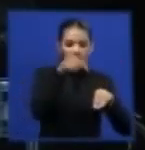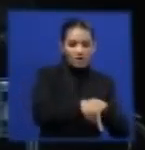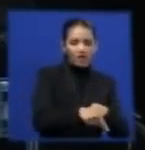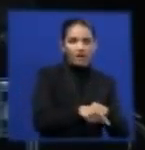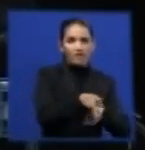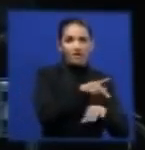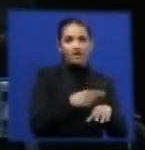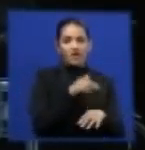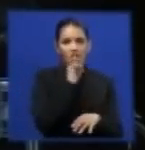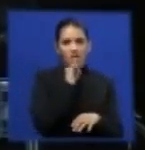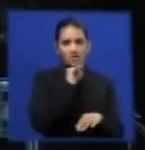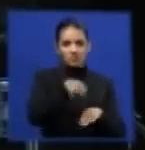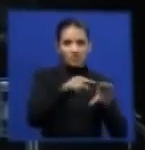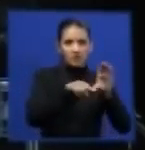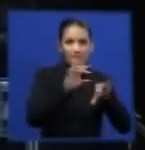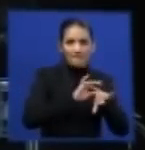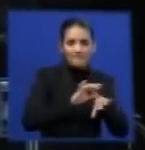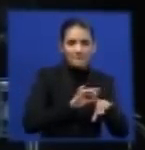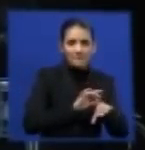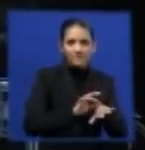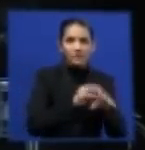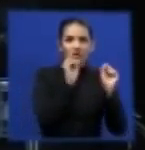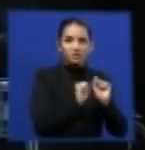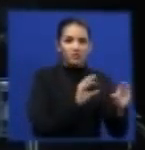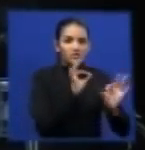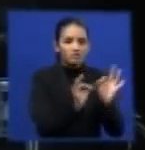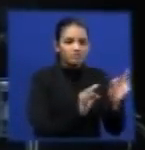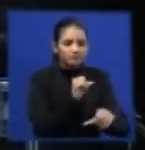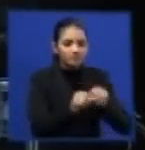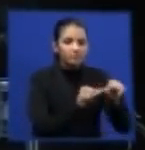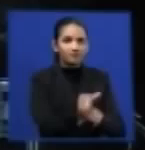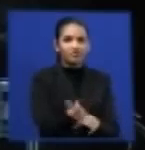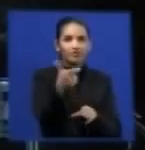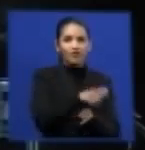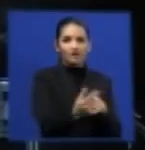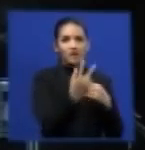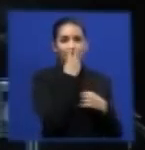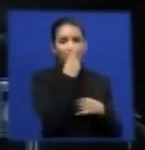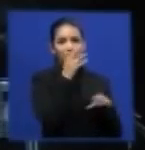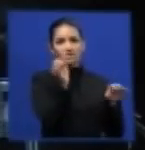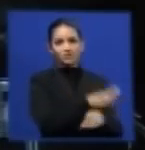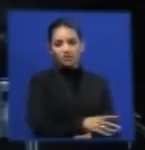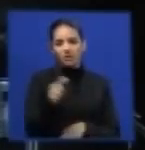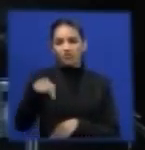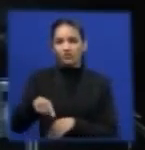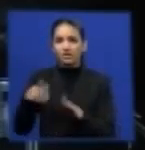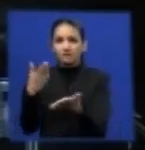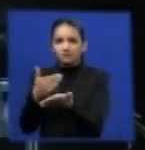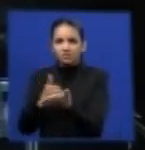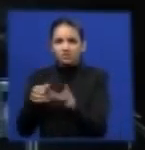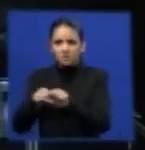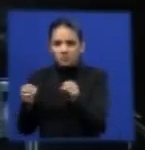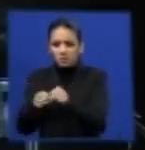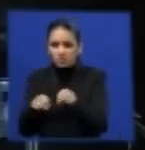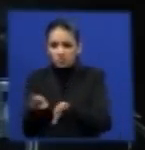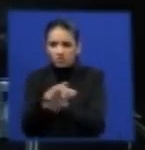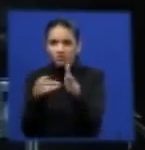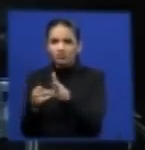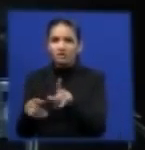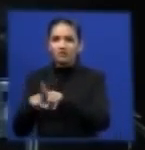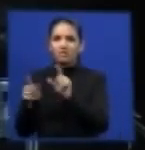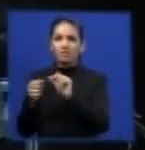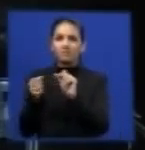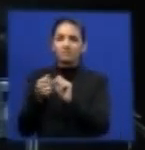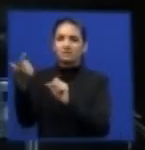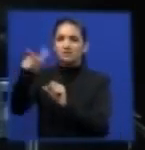inservíveis, eles vão triturando até virar um pó muito fino para variadas aplicações. Aí